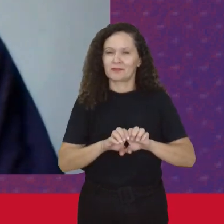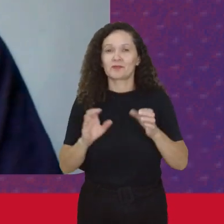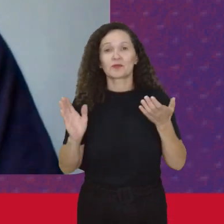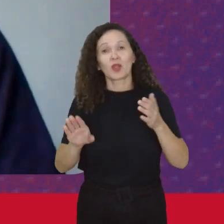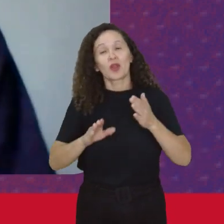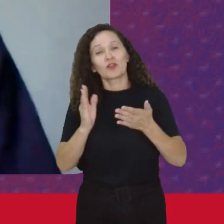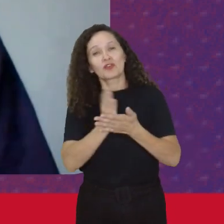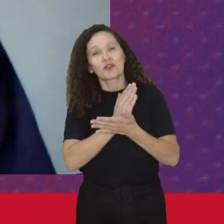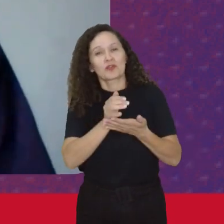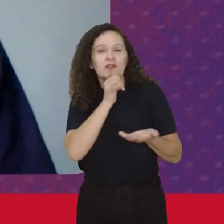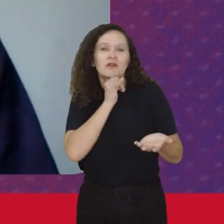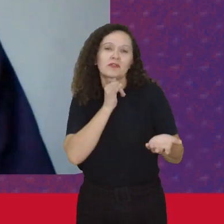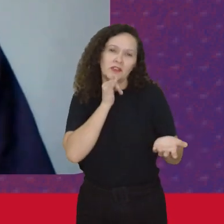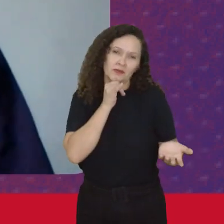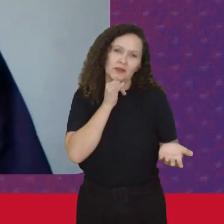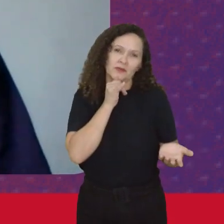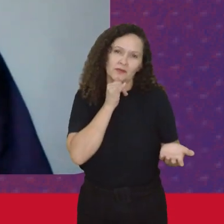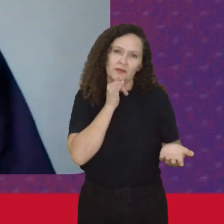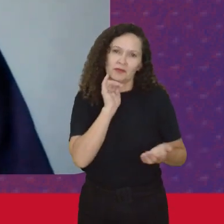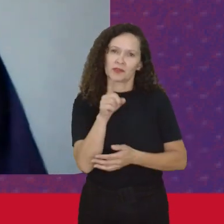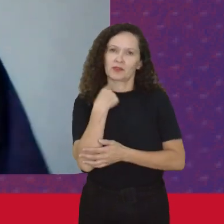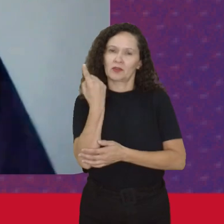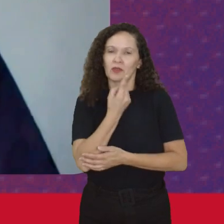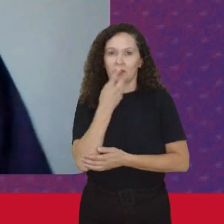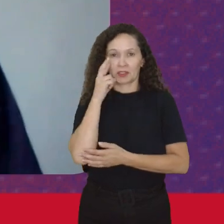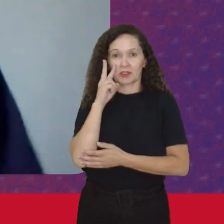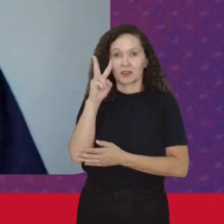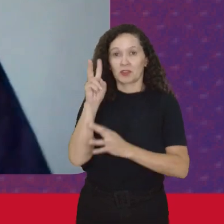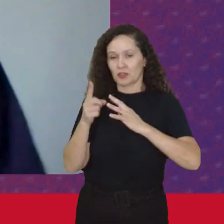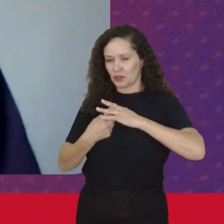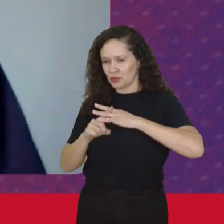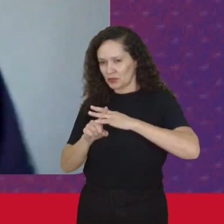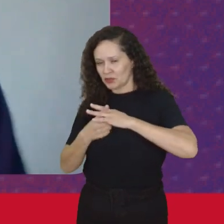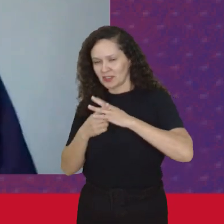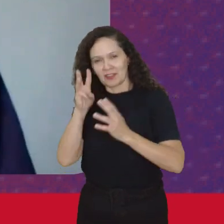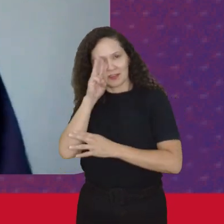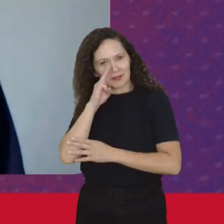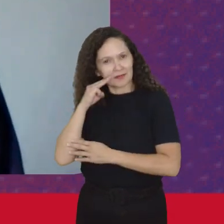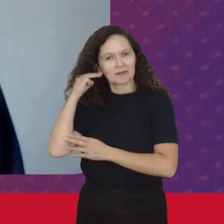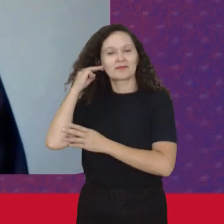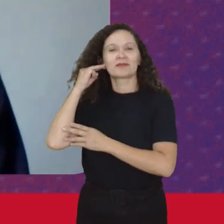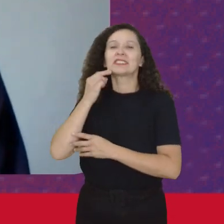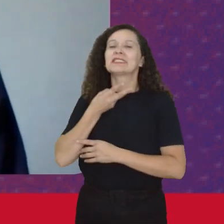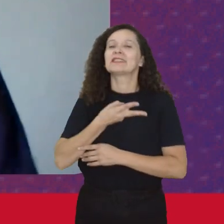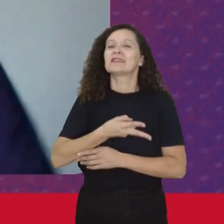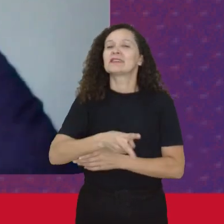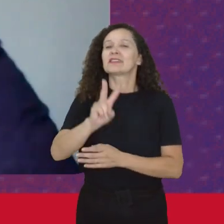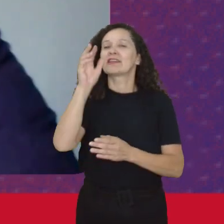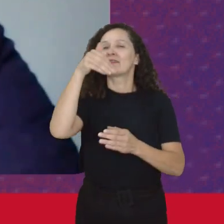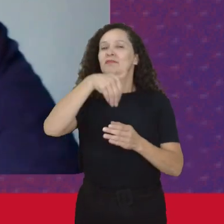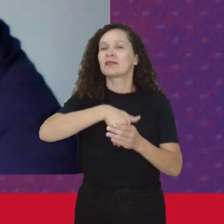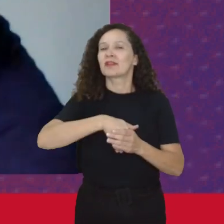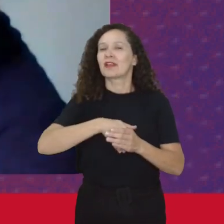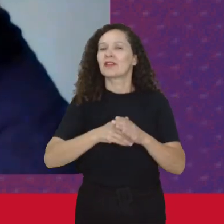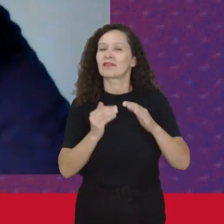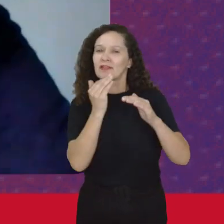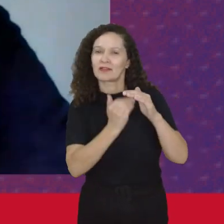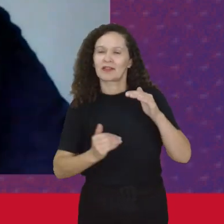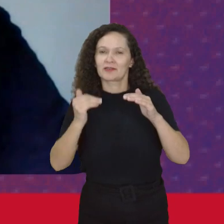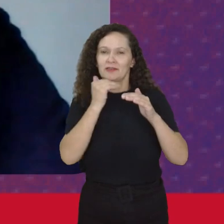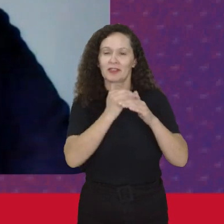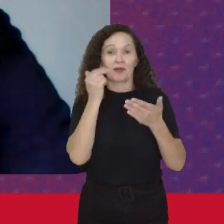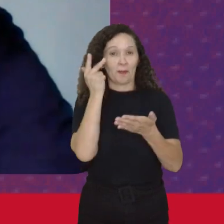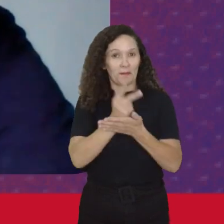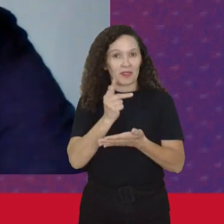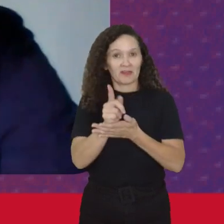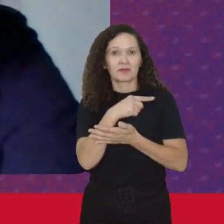forma Por exemplo A nossa visão Socialista Marxista Sempre teve Dentro dessa dimensão Da igualdade Embora